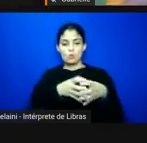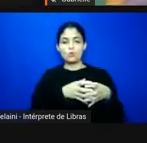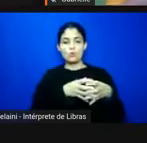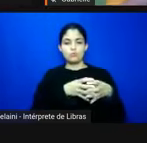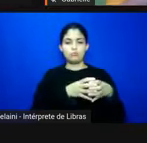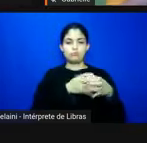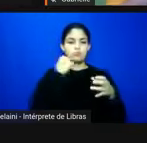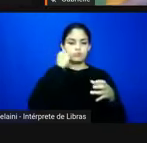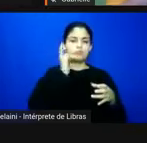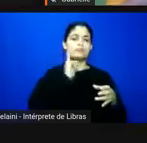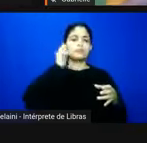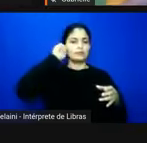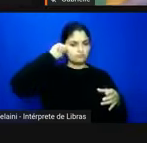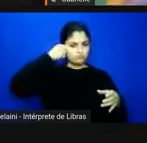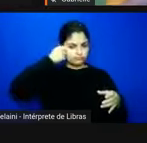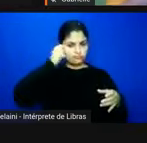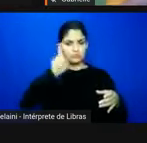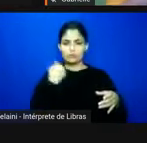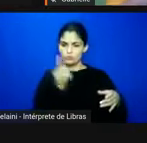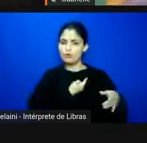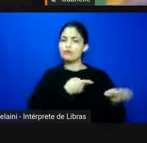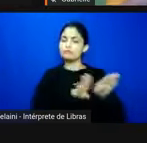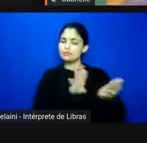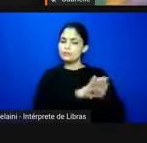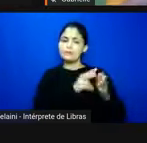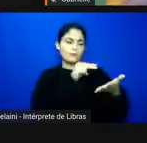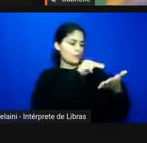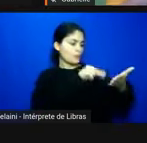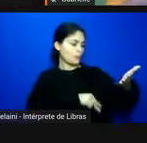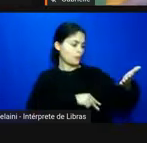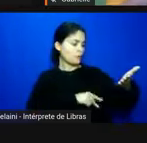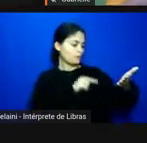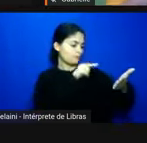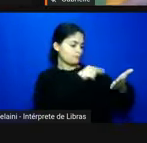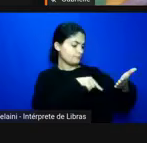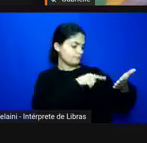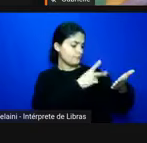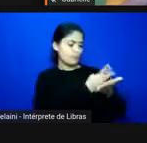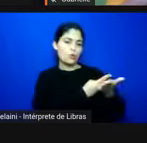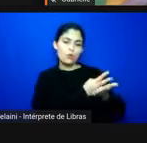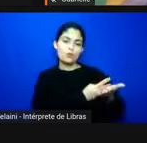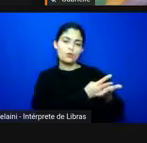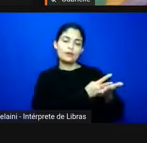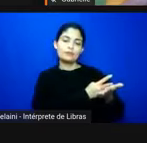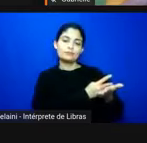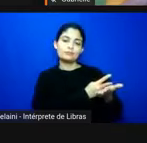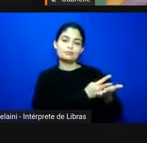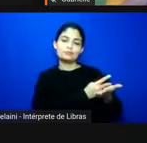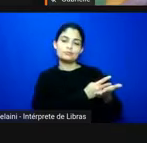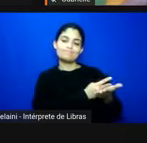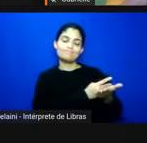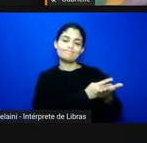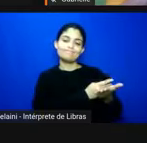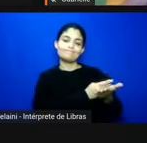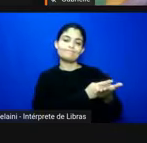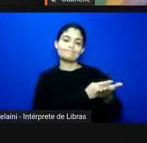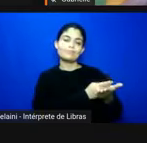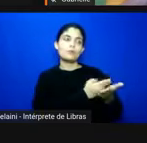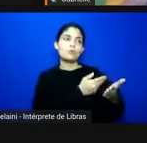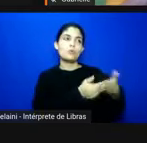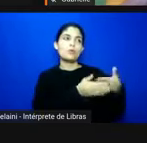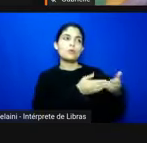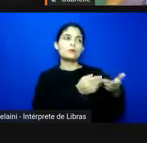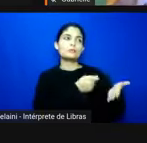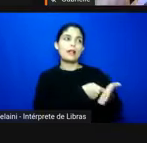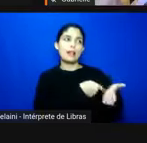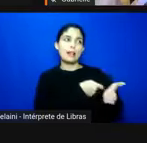inclusive a tendência a lê-los simplesmente na chave de uma subalternidade obrigatória e o que esses jornais